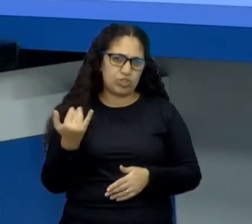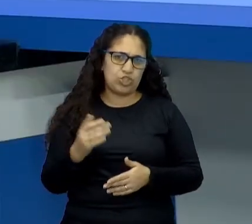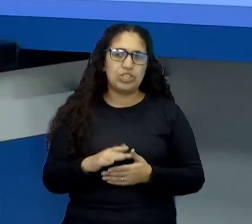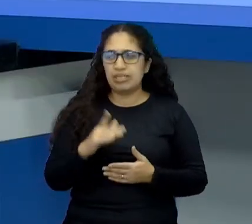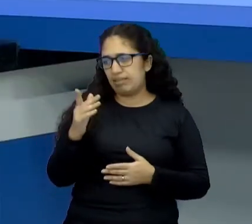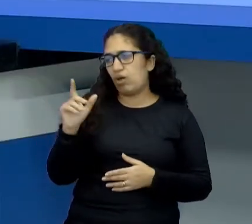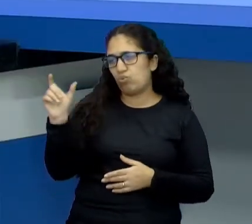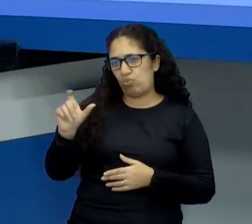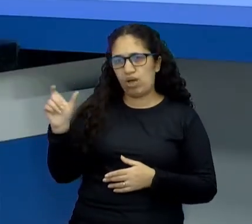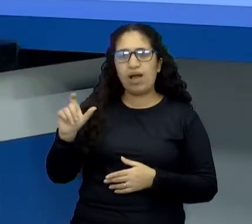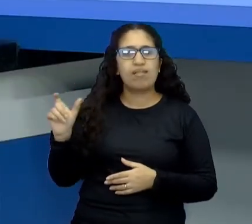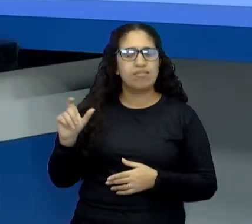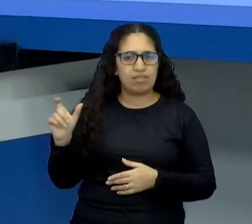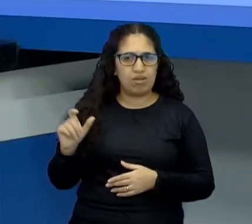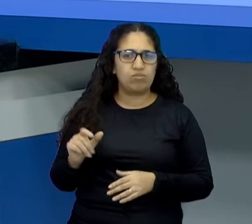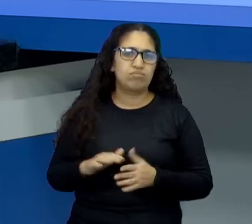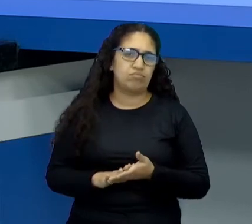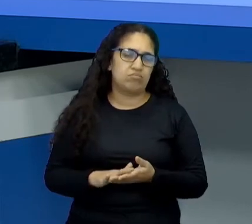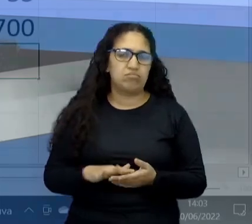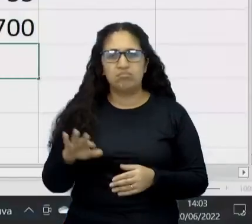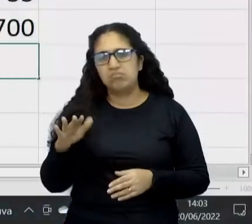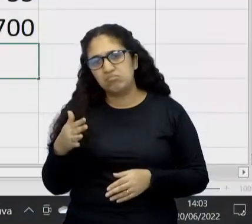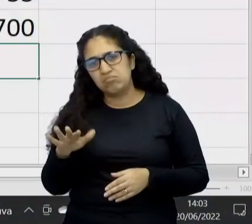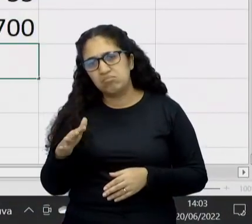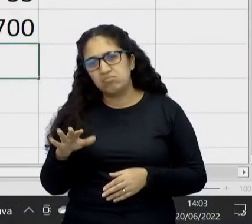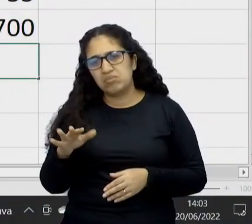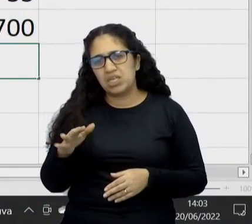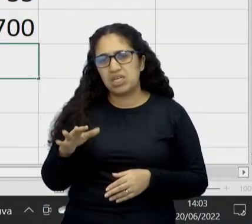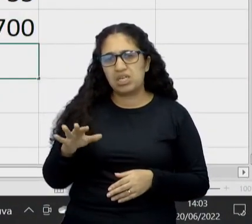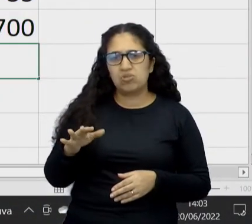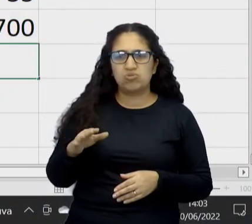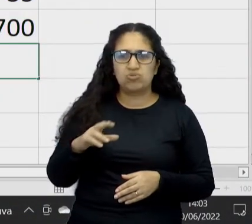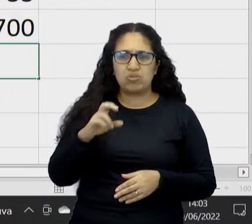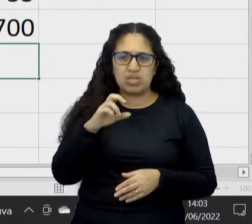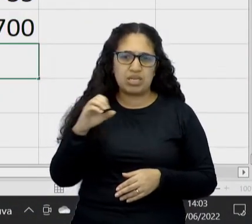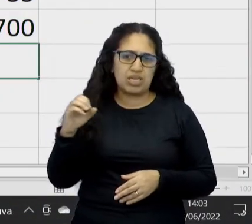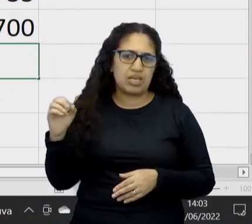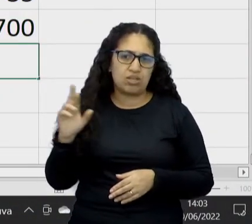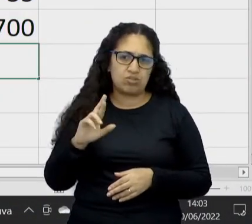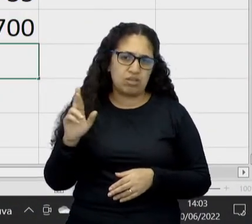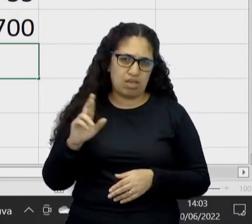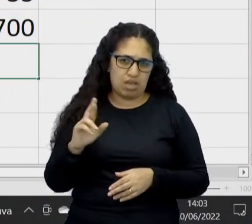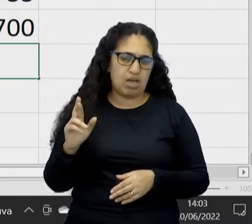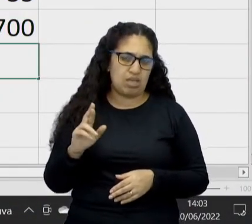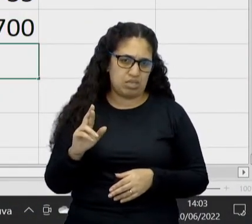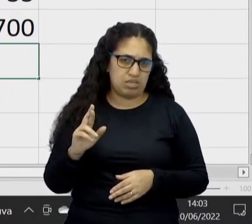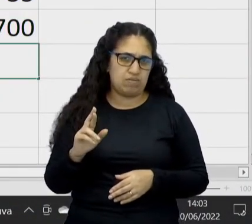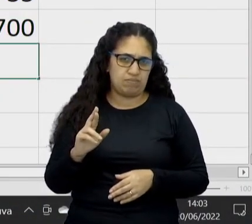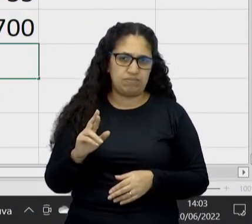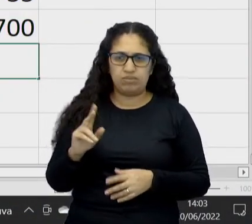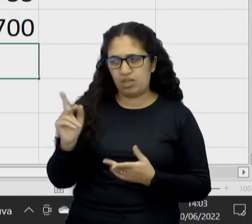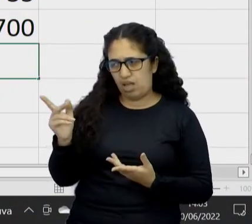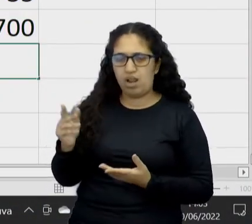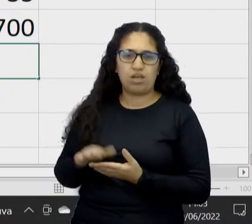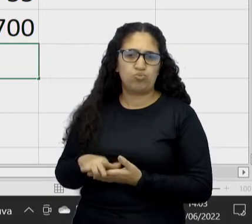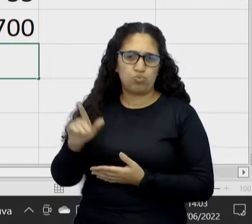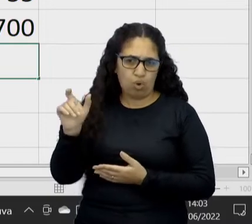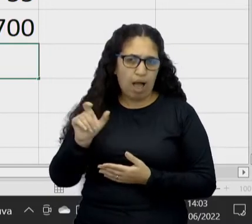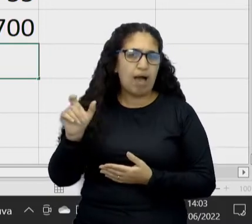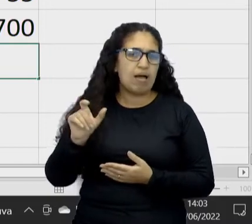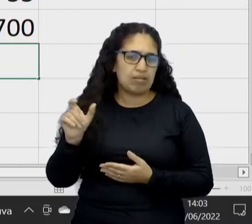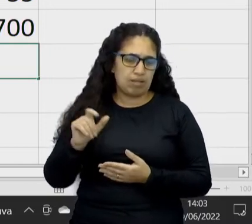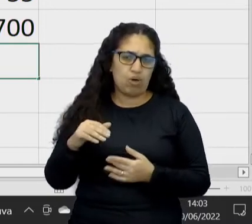aí no cartão. Por volta aí, se a gente for pensar, chutar bem alto, aí uns R$500. É as despesas mais